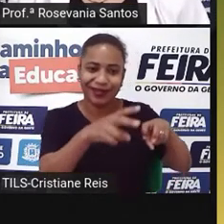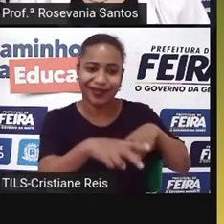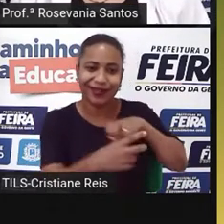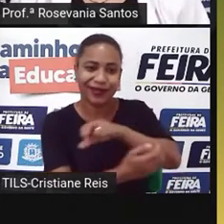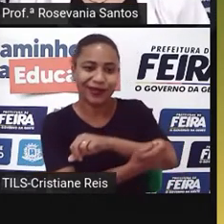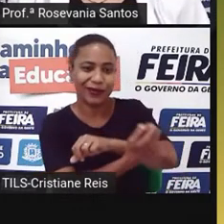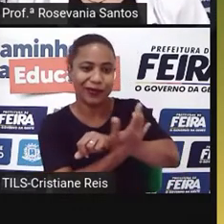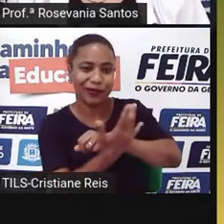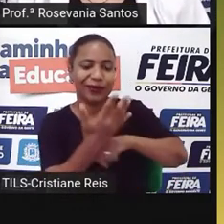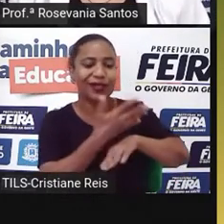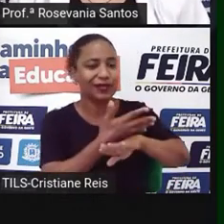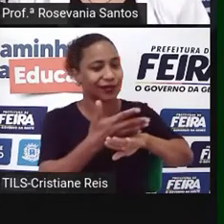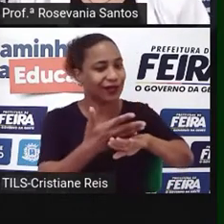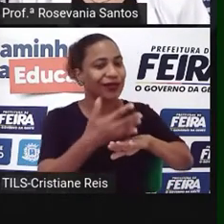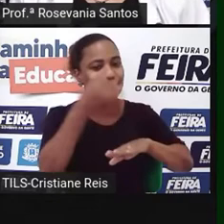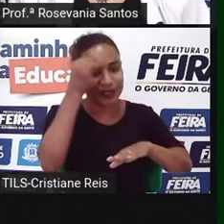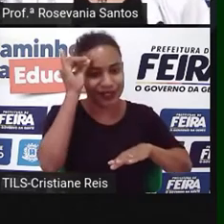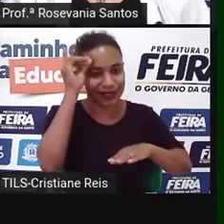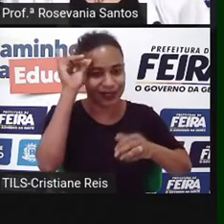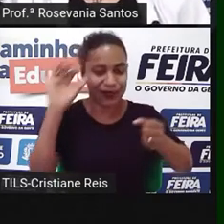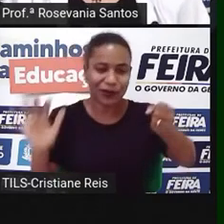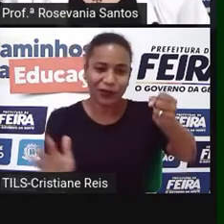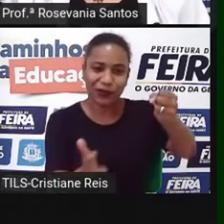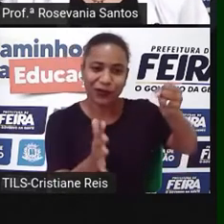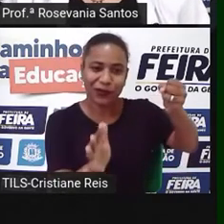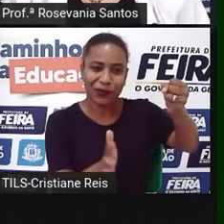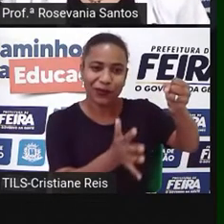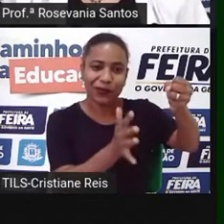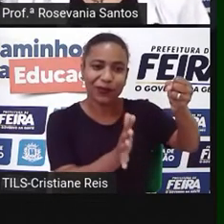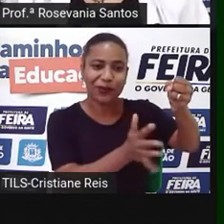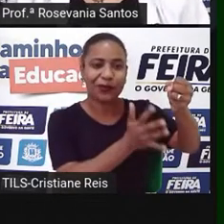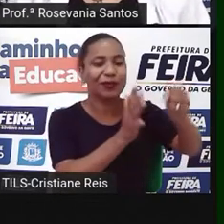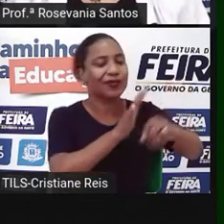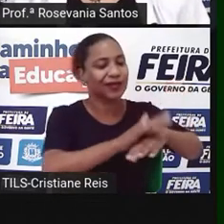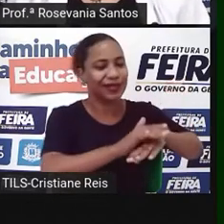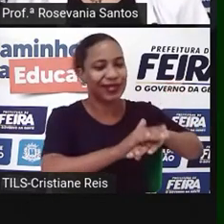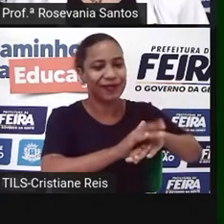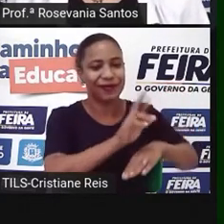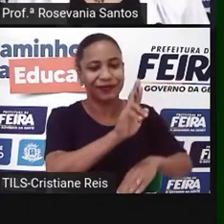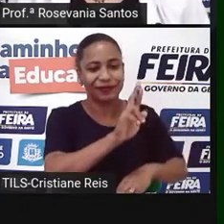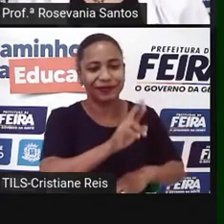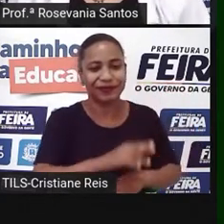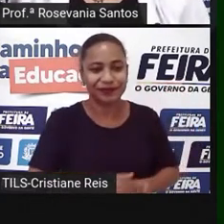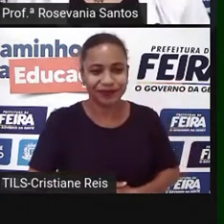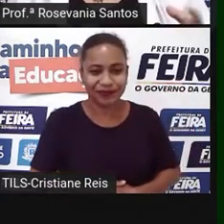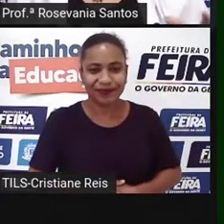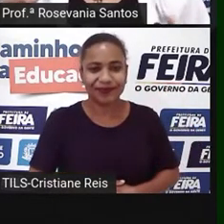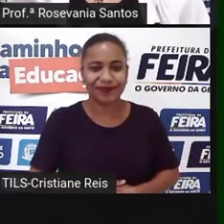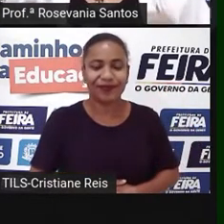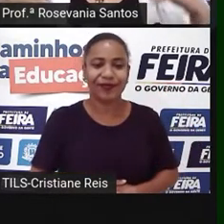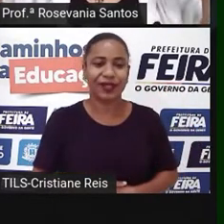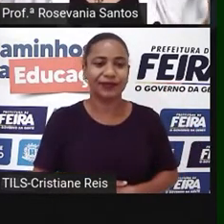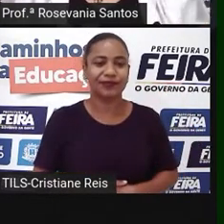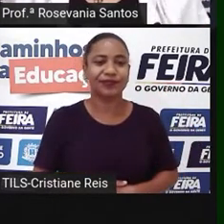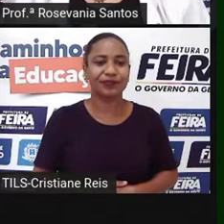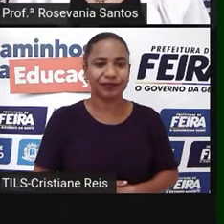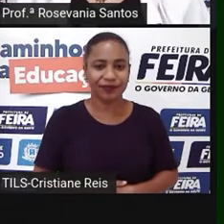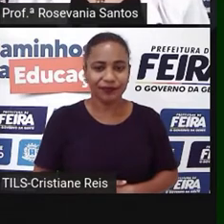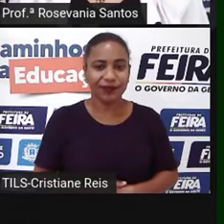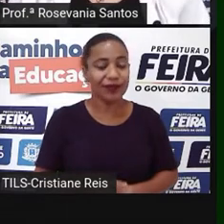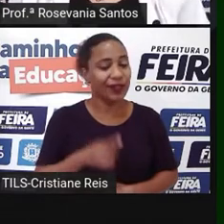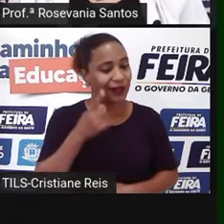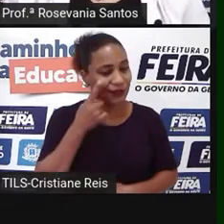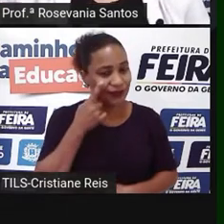muito tradicional, né? Então, vamos entender assim. Não tem como você falar, agora que a gente já entendeu que existem duas